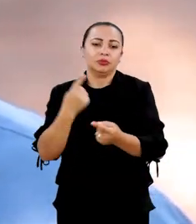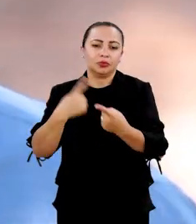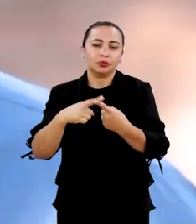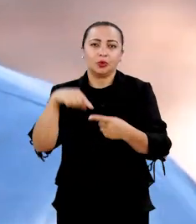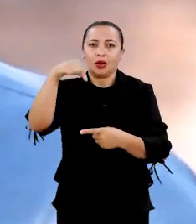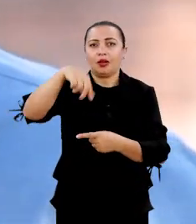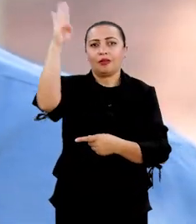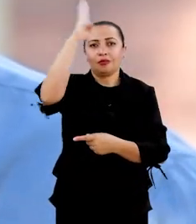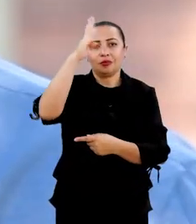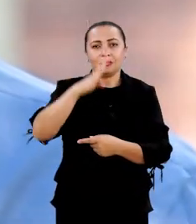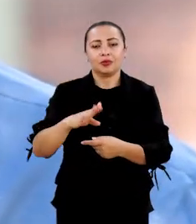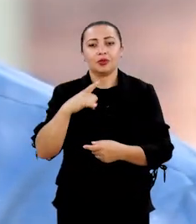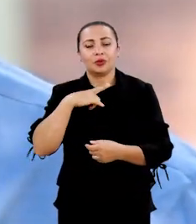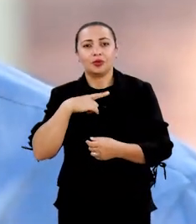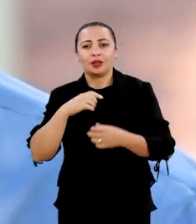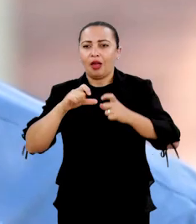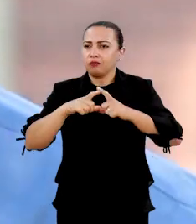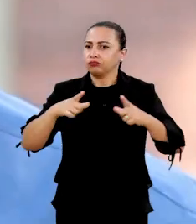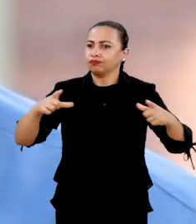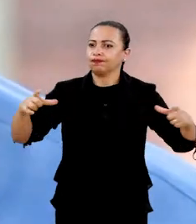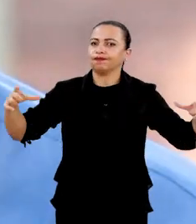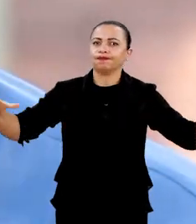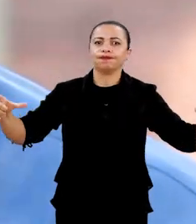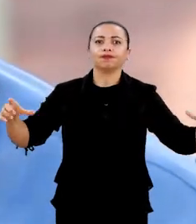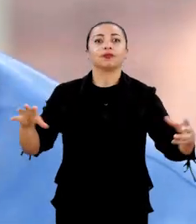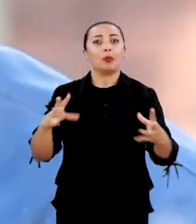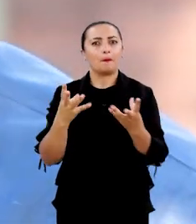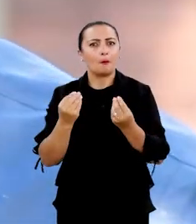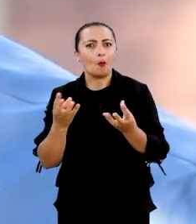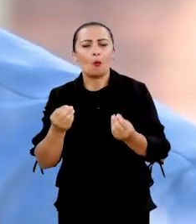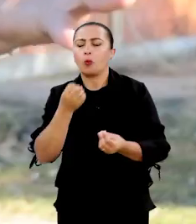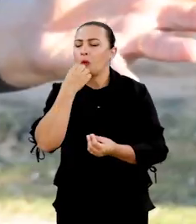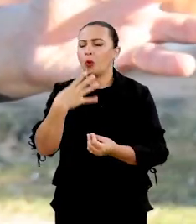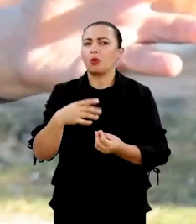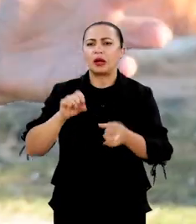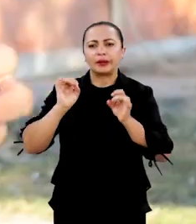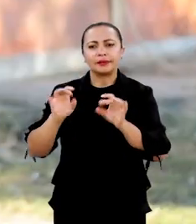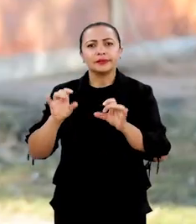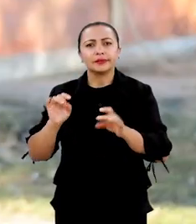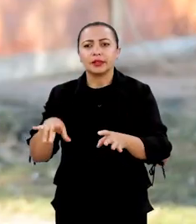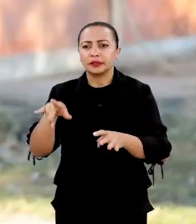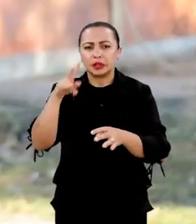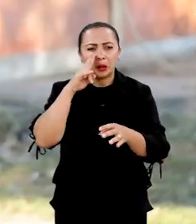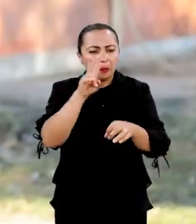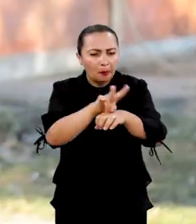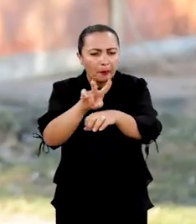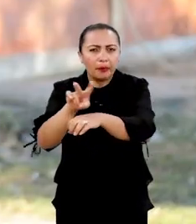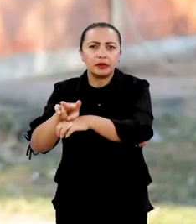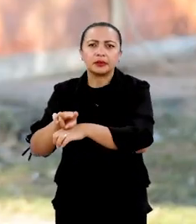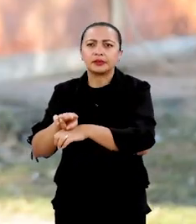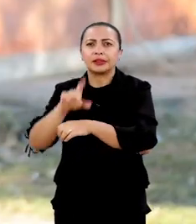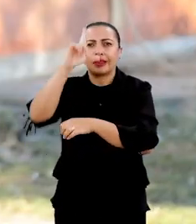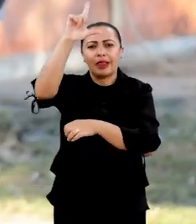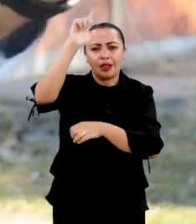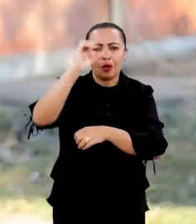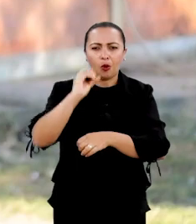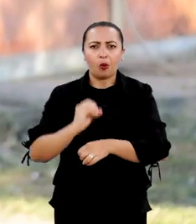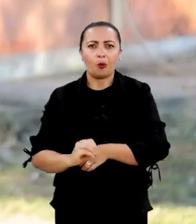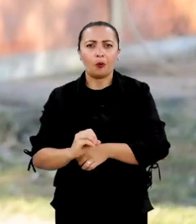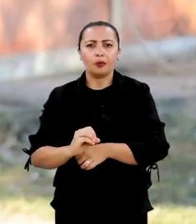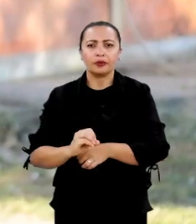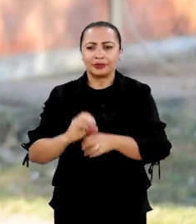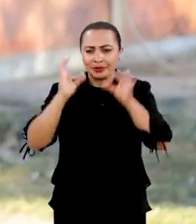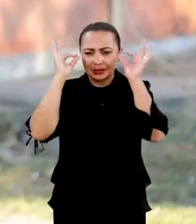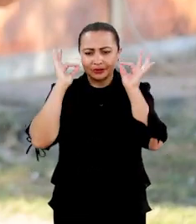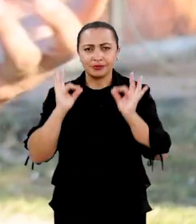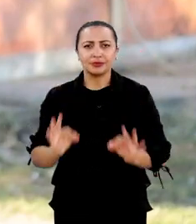fenômeno. Porque o Brasil tem uma extensão territorial vasta que permite que você monitore de leste